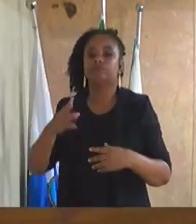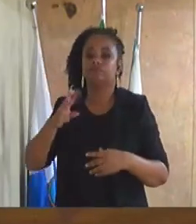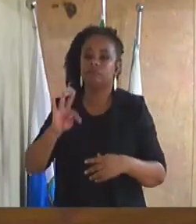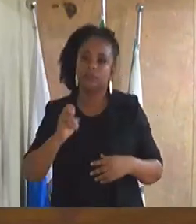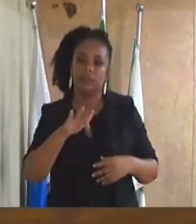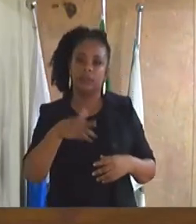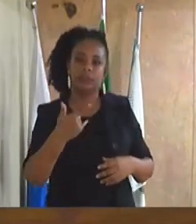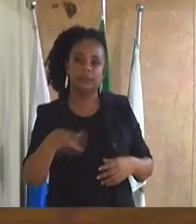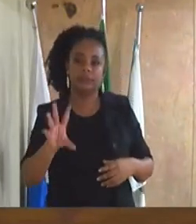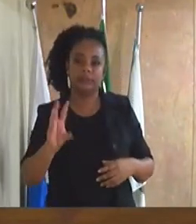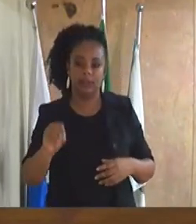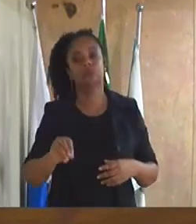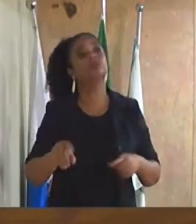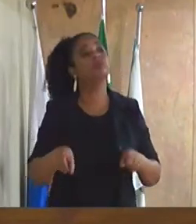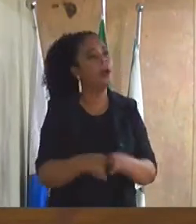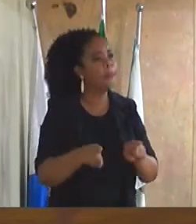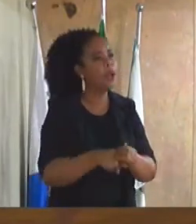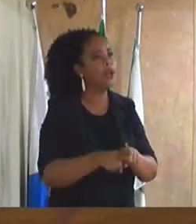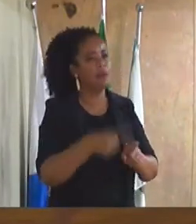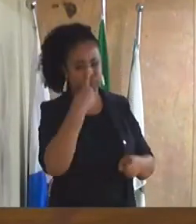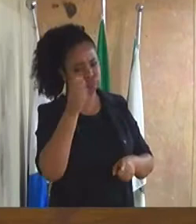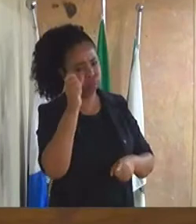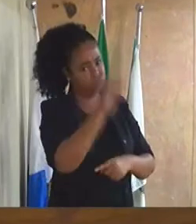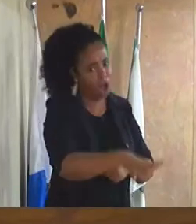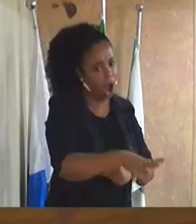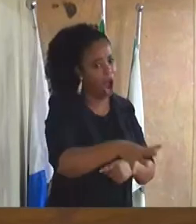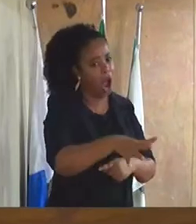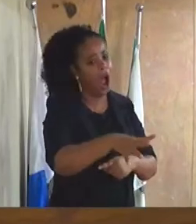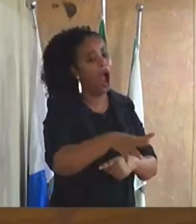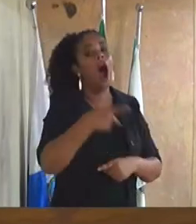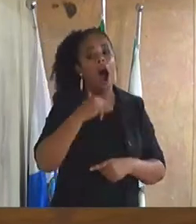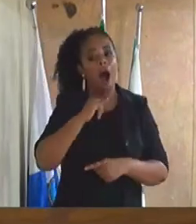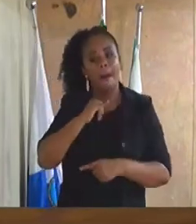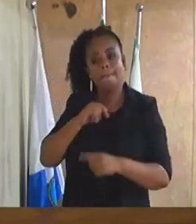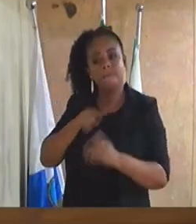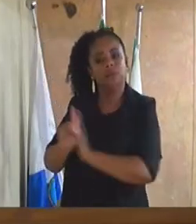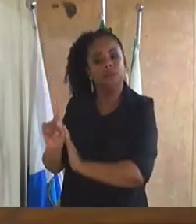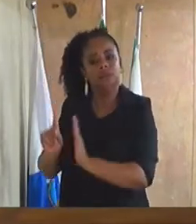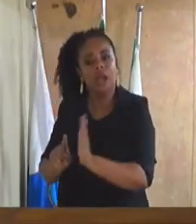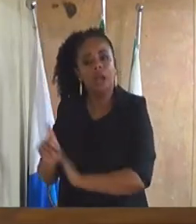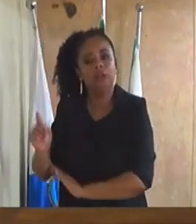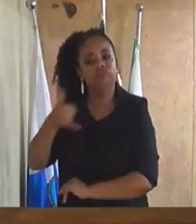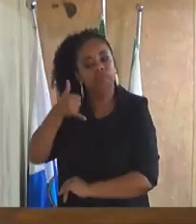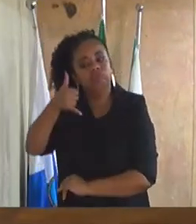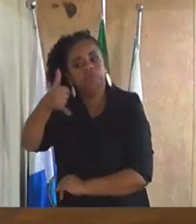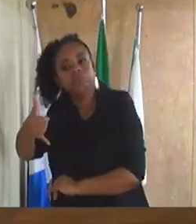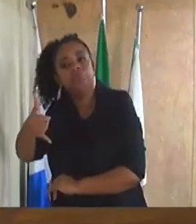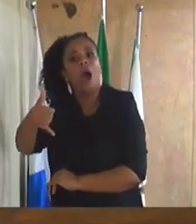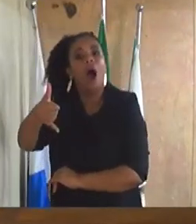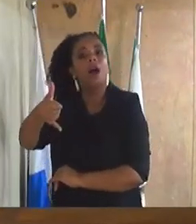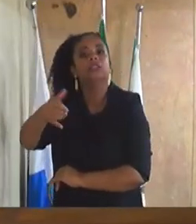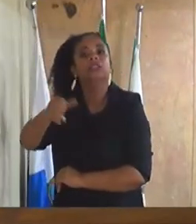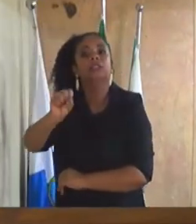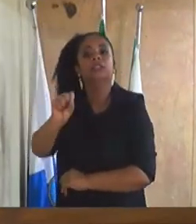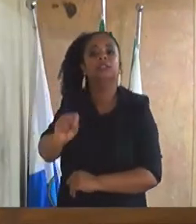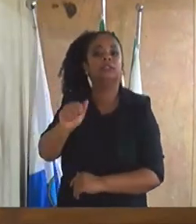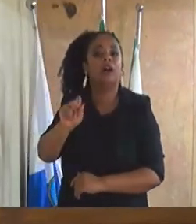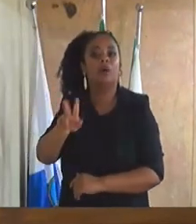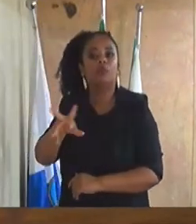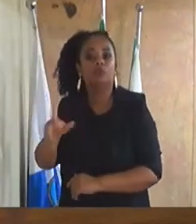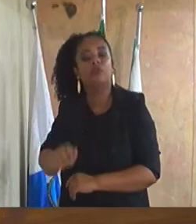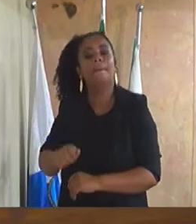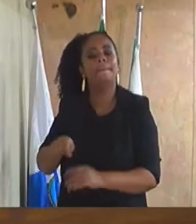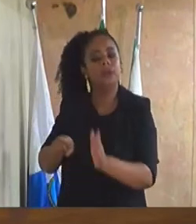acabei de falar com o nosso amigo Saúva que é o diretor da limpeza urbana e que me respondeu que amanhã